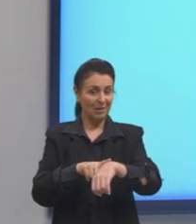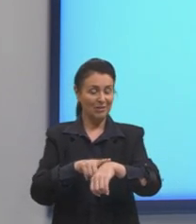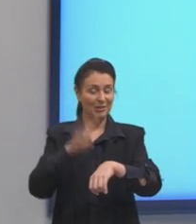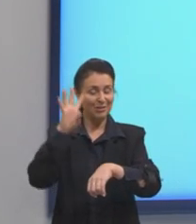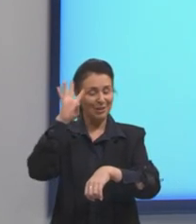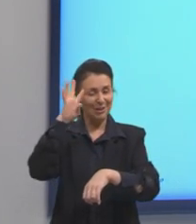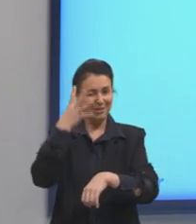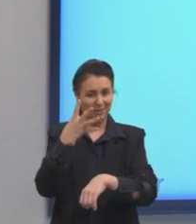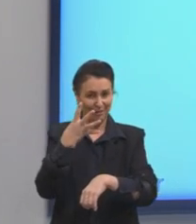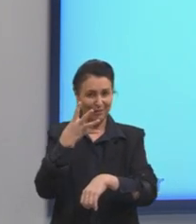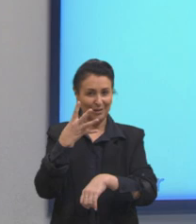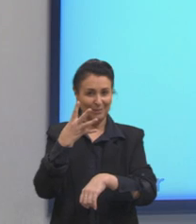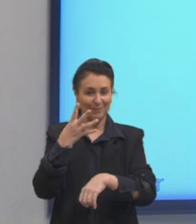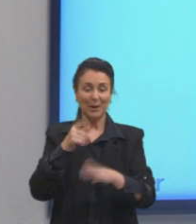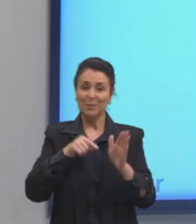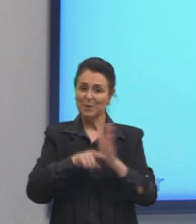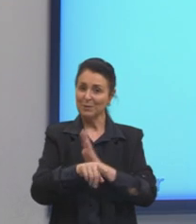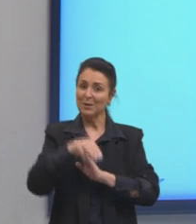questão de MRU.